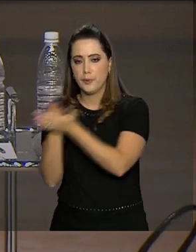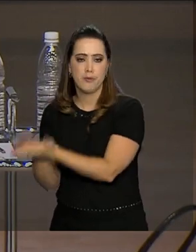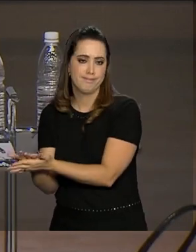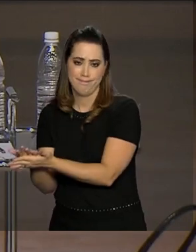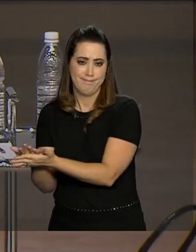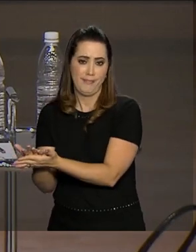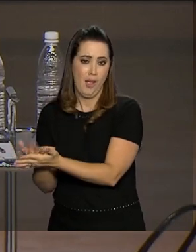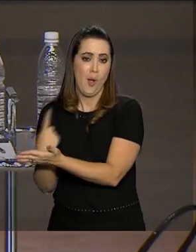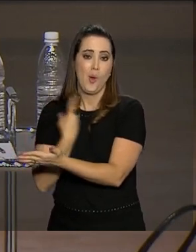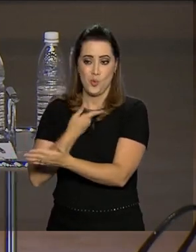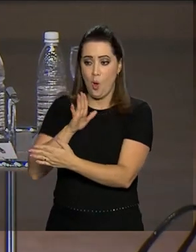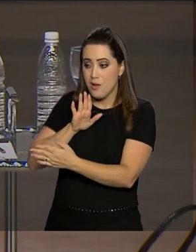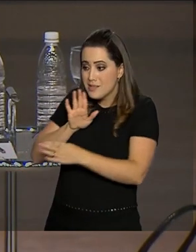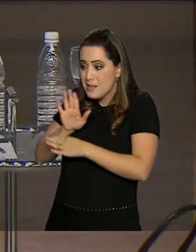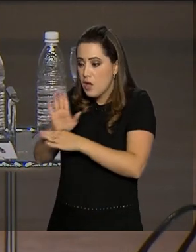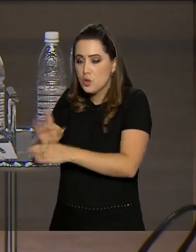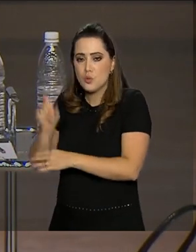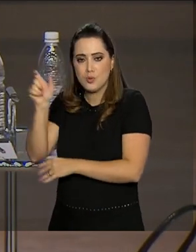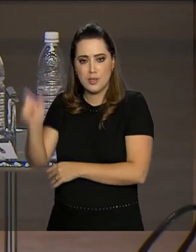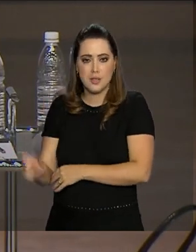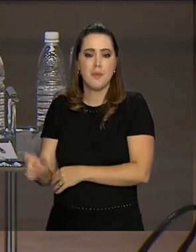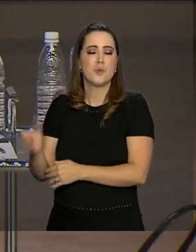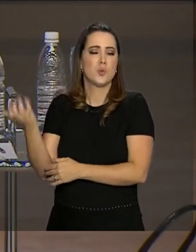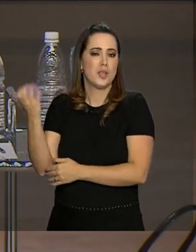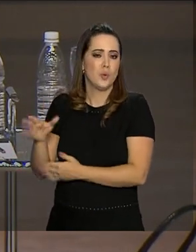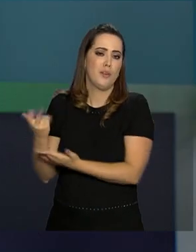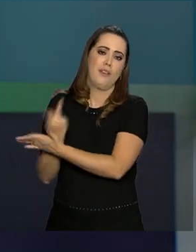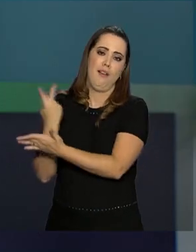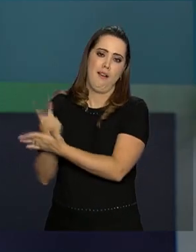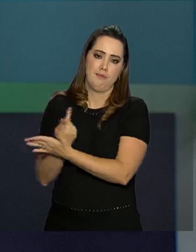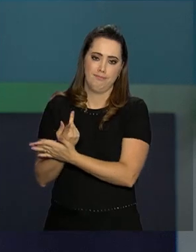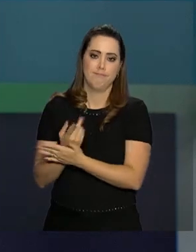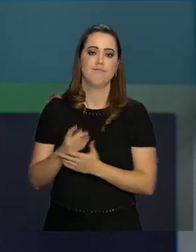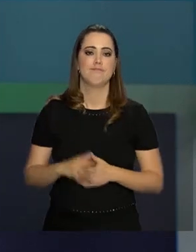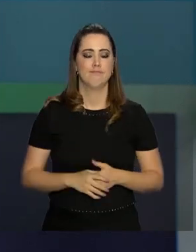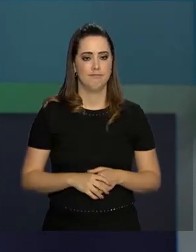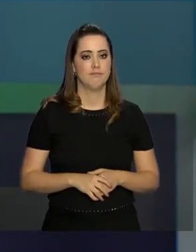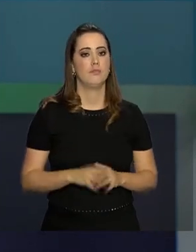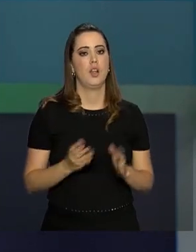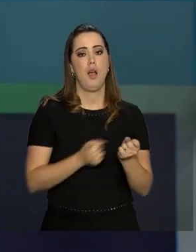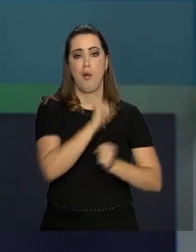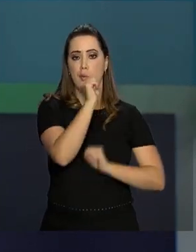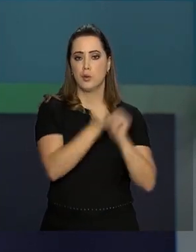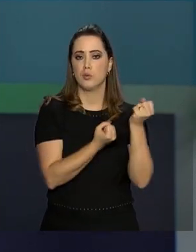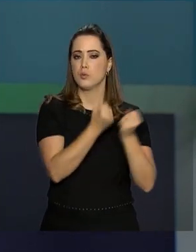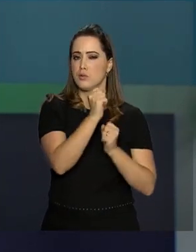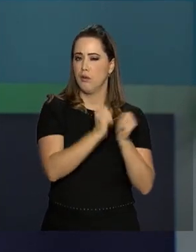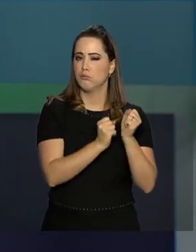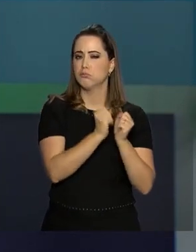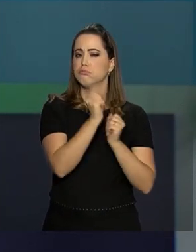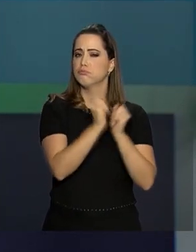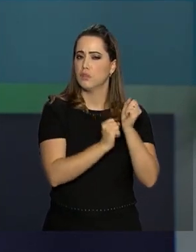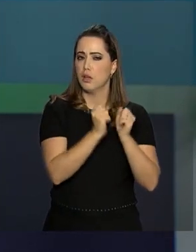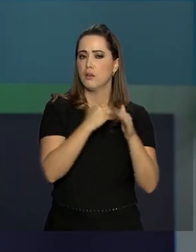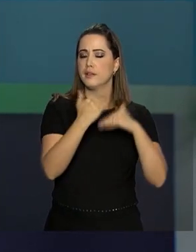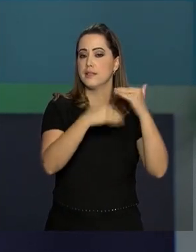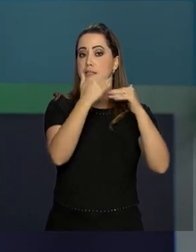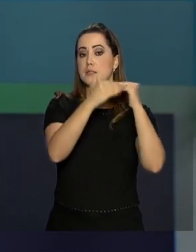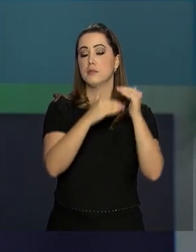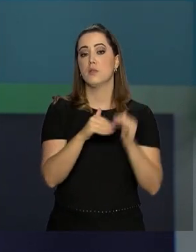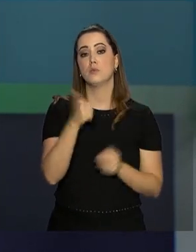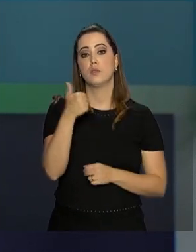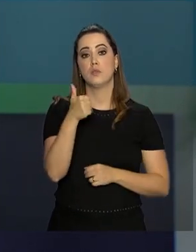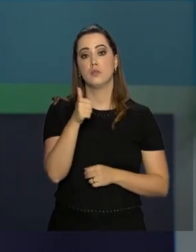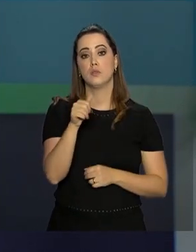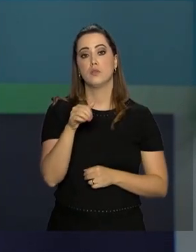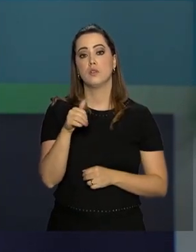nós fomos auxiliares de quem não queria errar. A produção industrial fechou o ano com crescimento